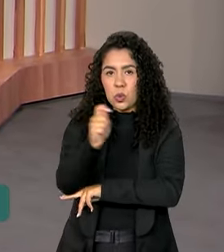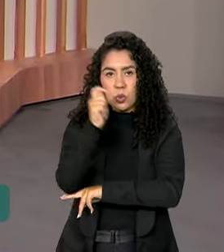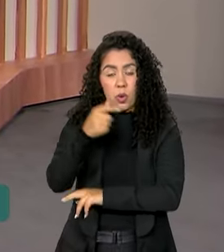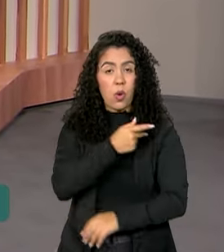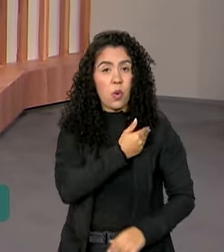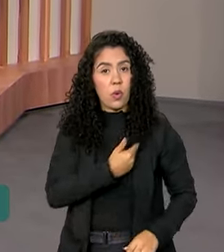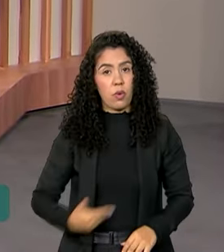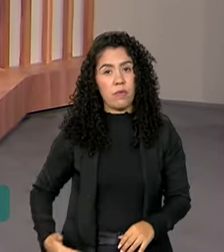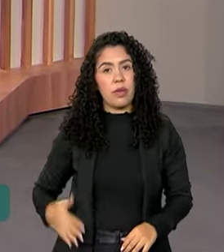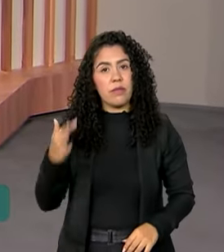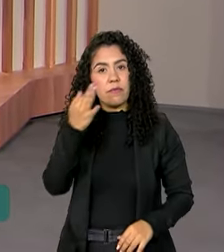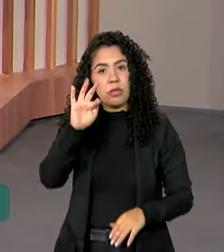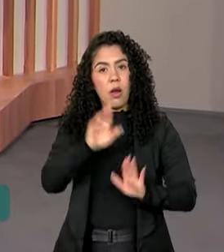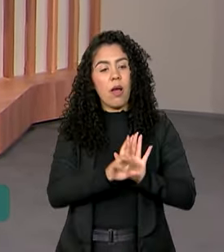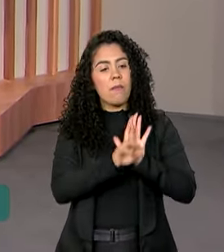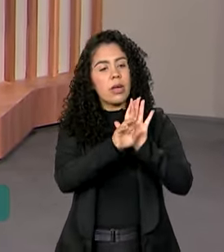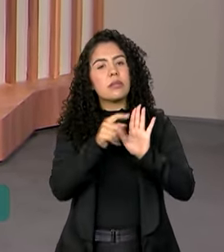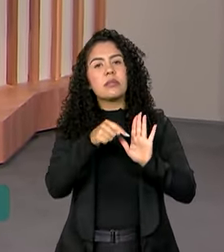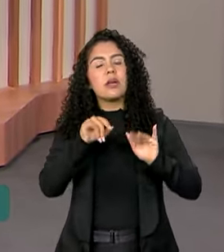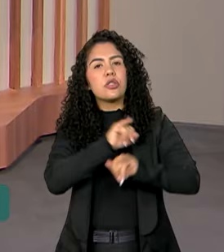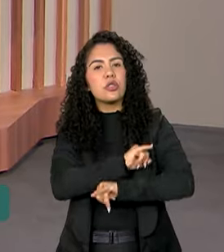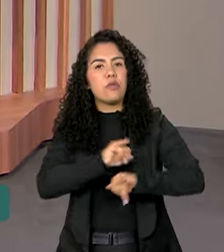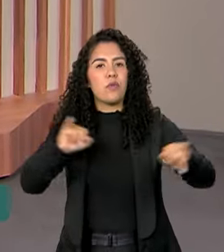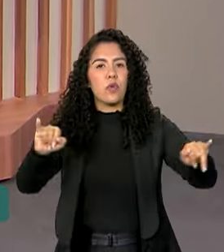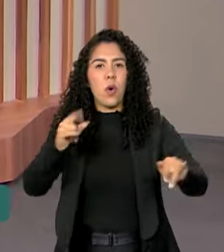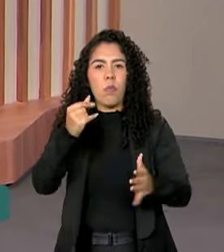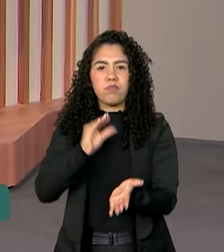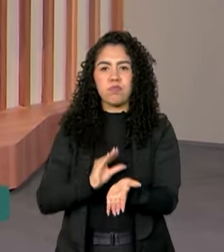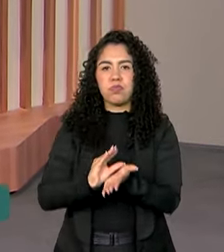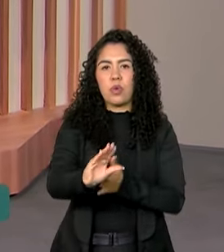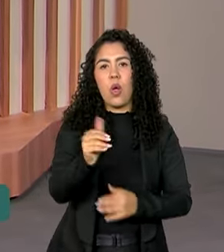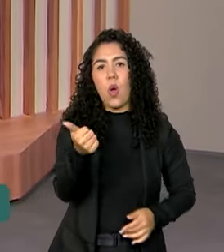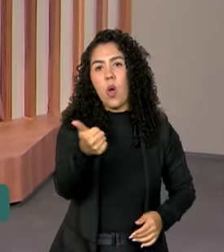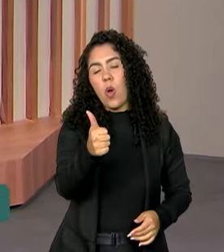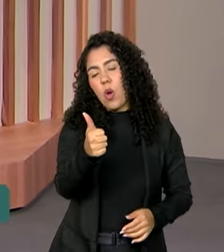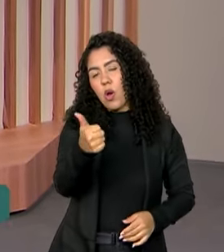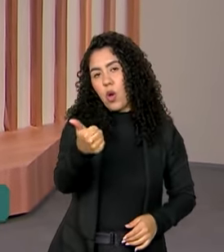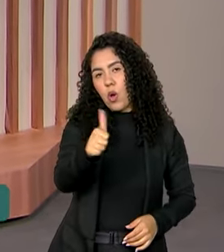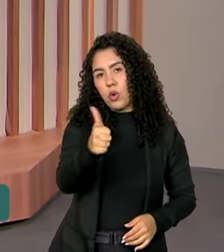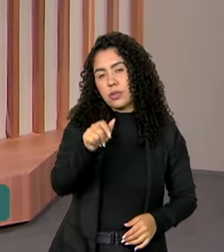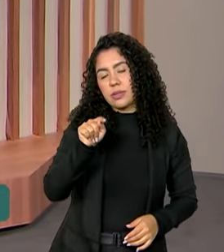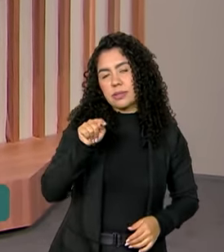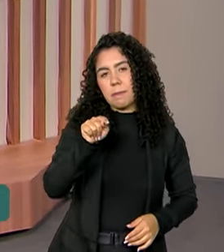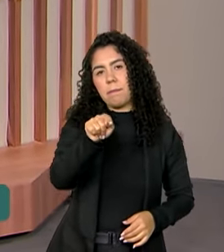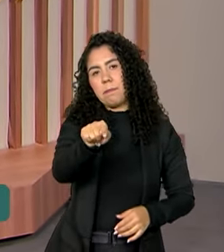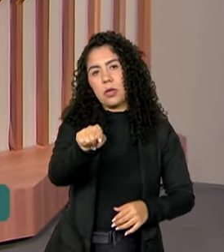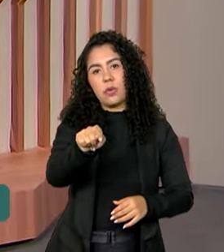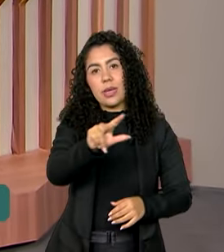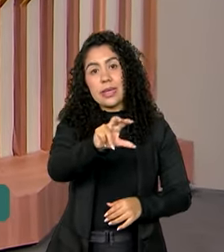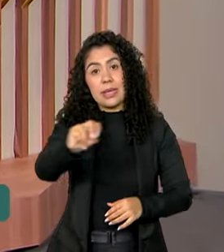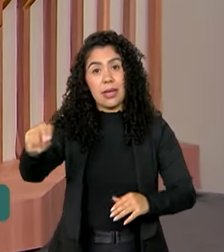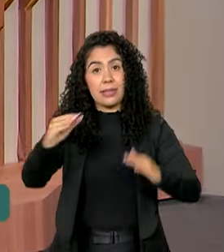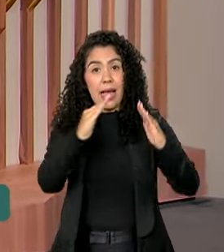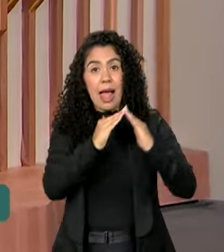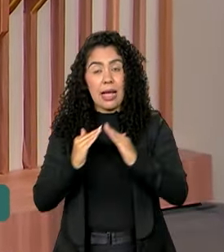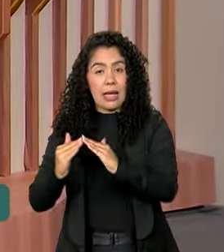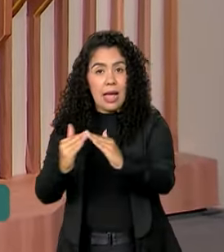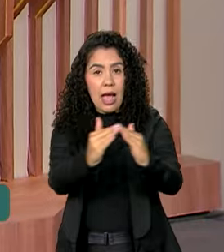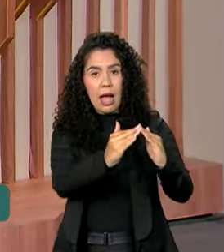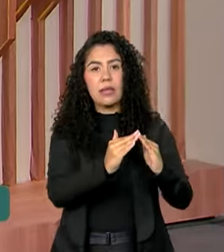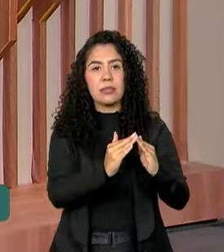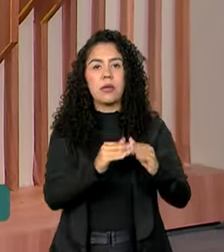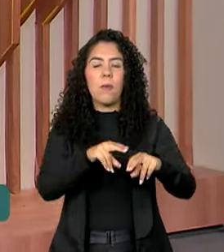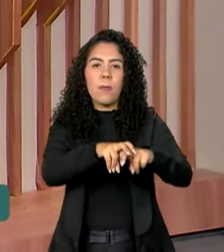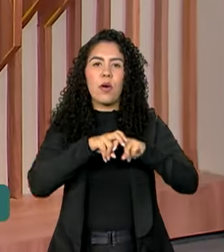federal anunciou a construção de mais 11.500 moradias para 10 municípios gaúchos por meio do Minha